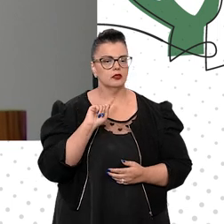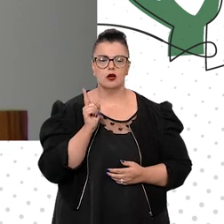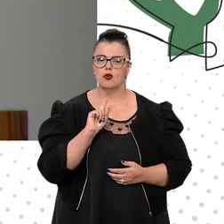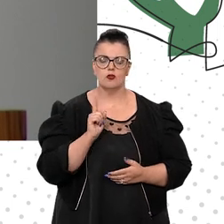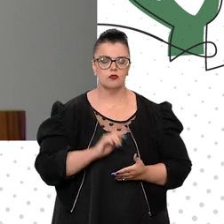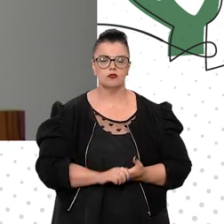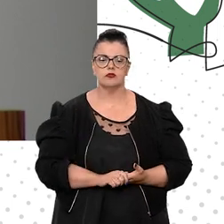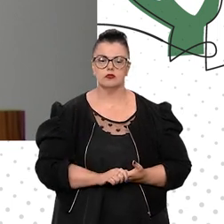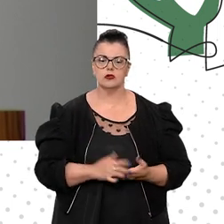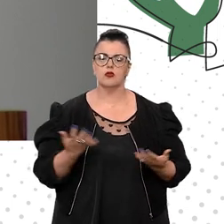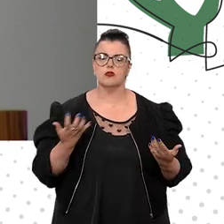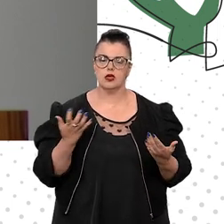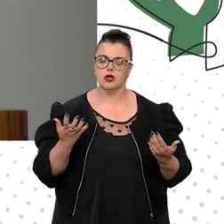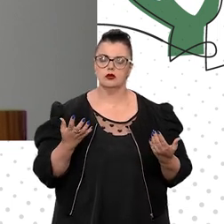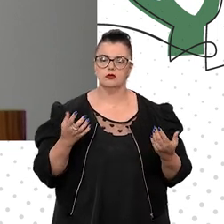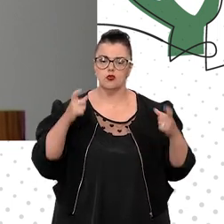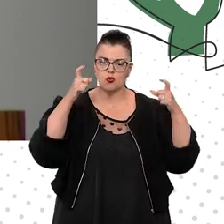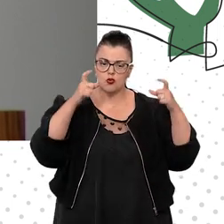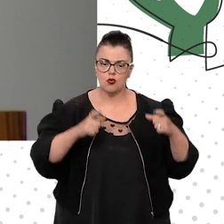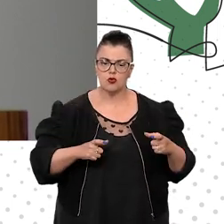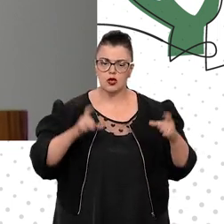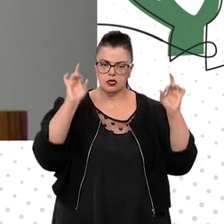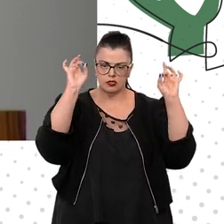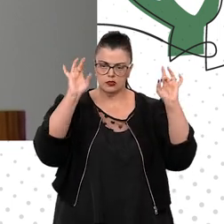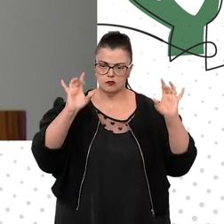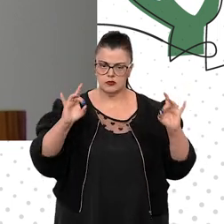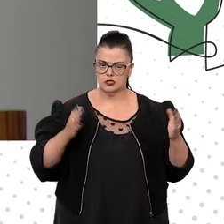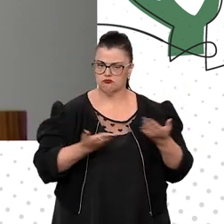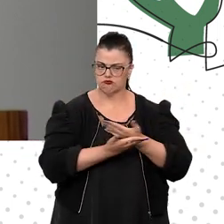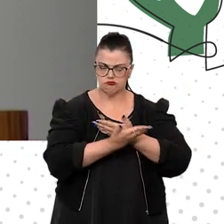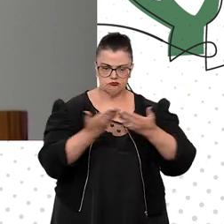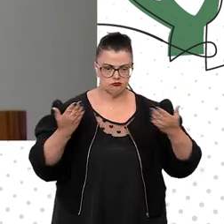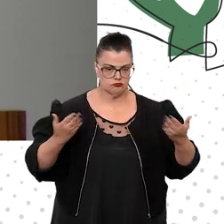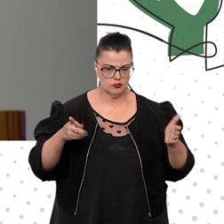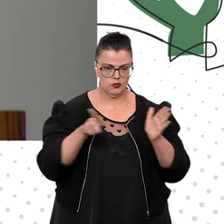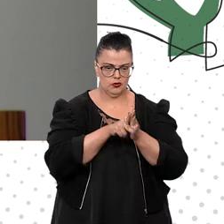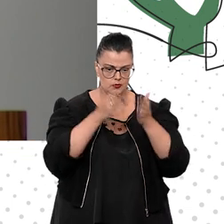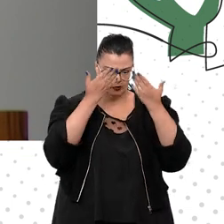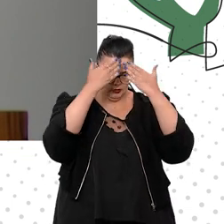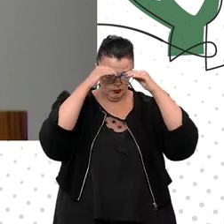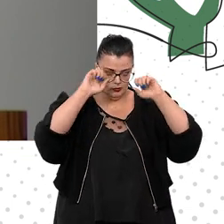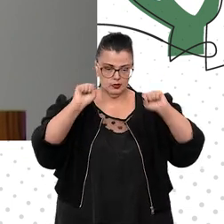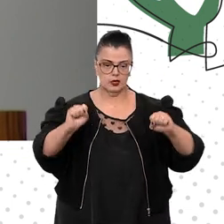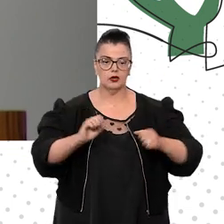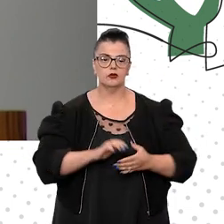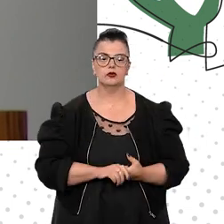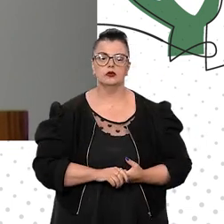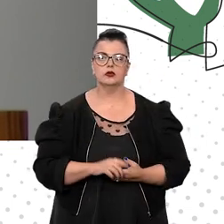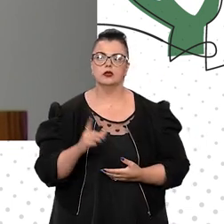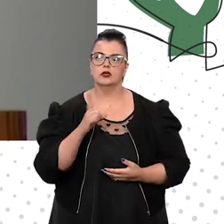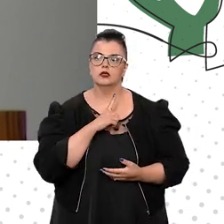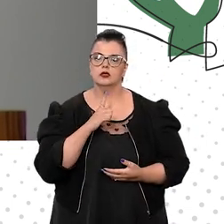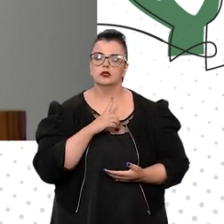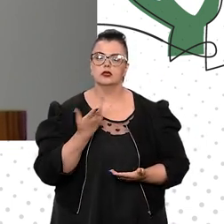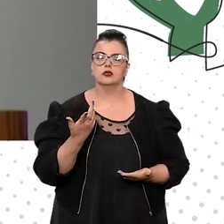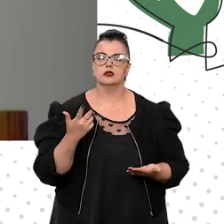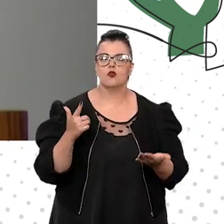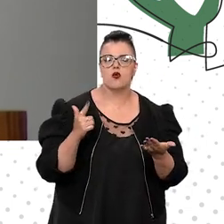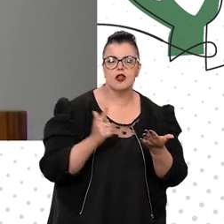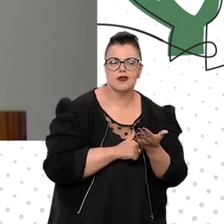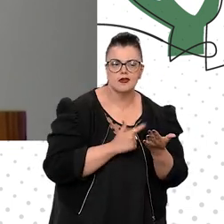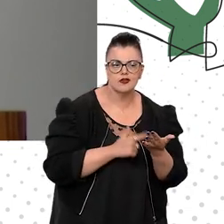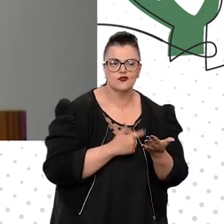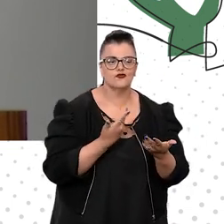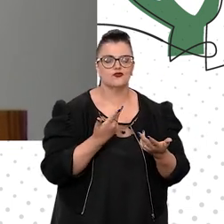celebração no local mais nobre do Superior Tribunal de Justiça, onde nós lançamos os livros, onde nós